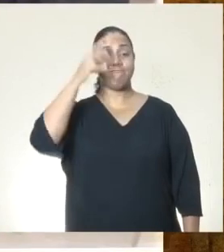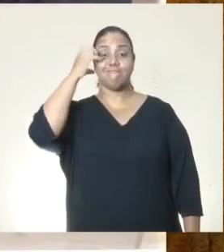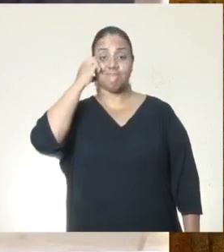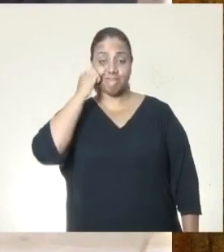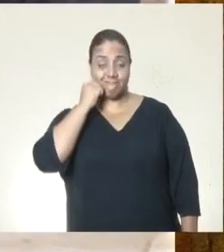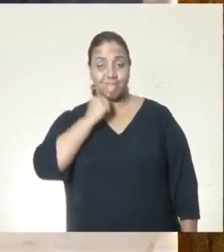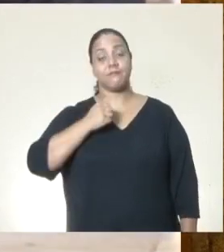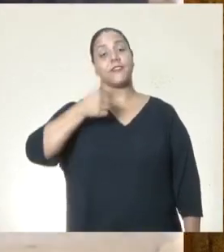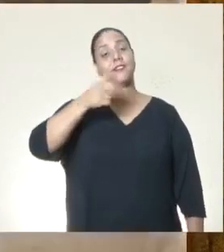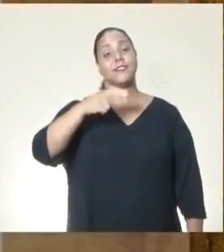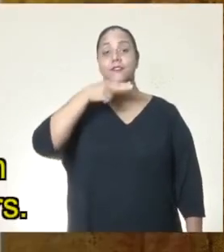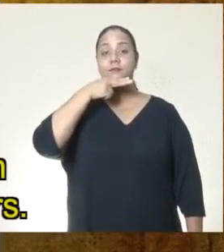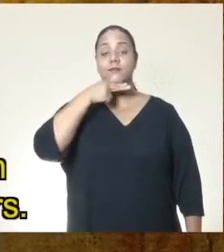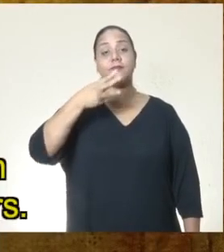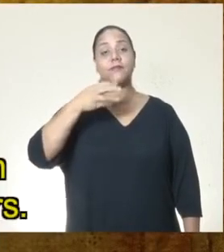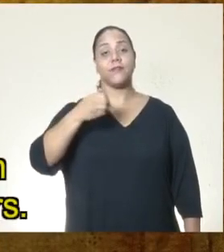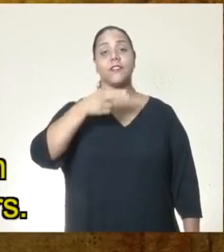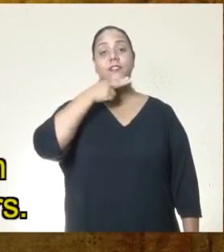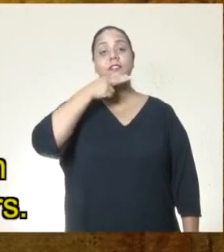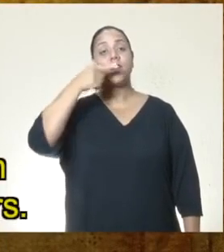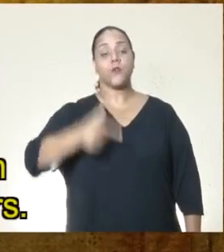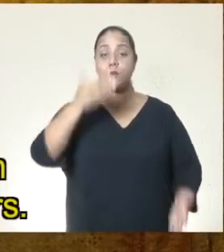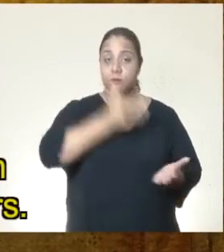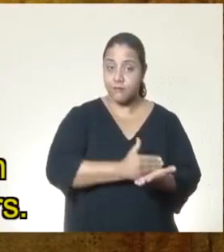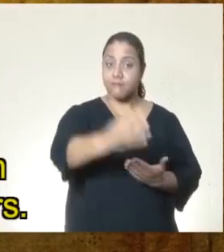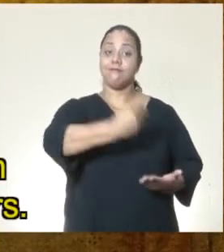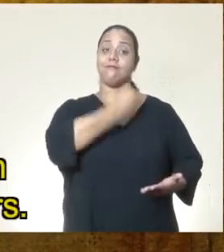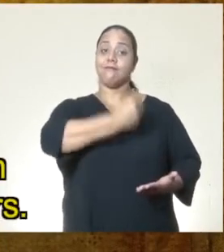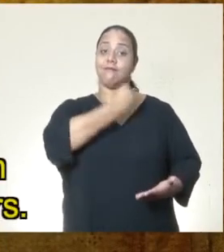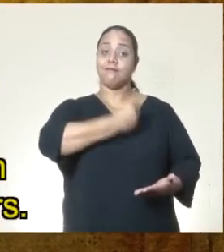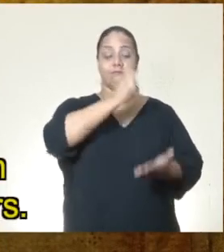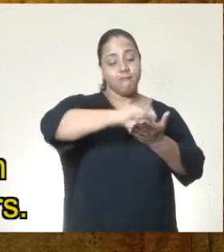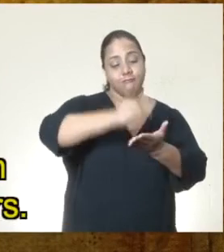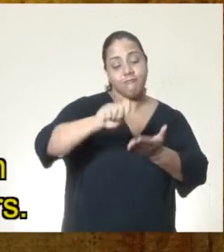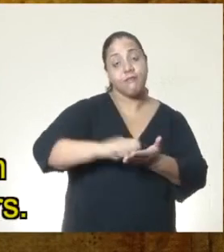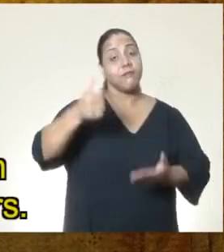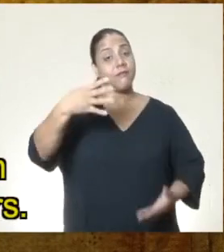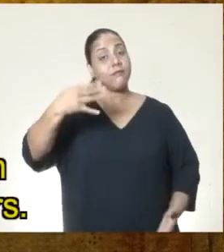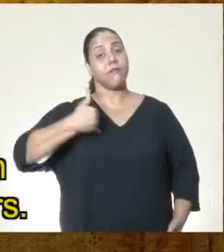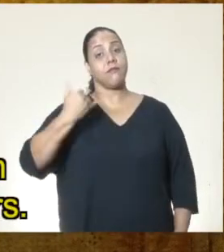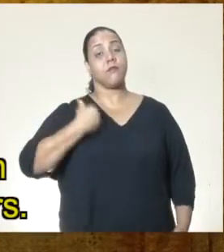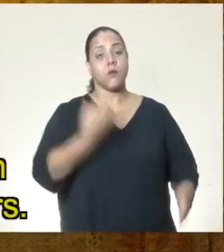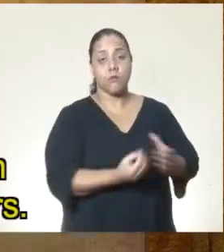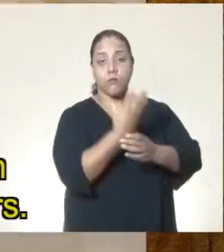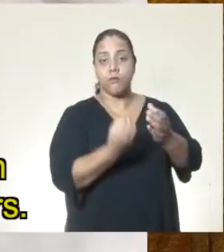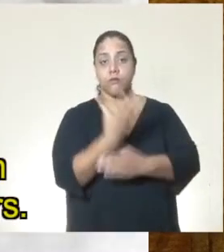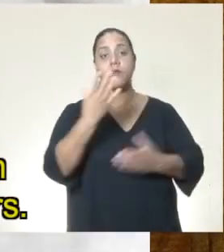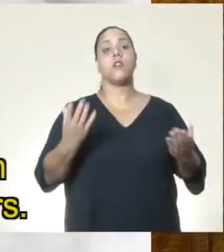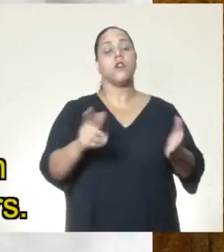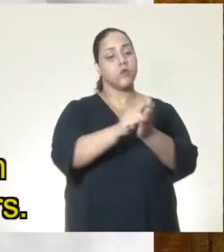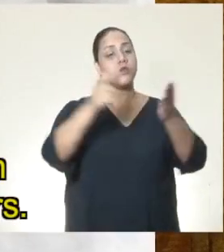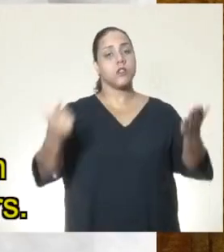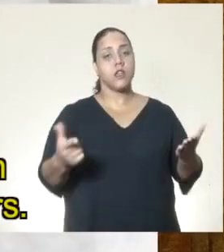15 netos e 30 bisnetos. Iniciou sua carreira literária aos 14 anos e logo publicou seus escritos em